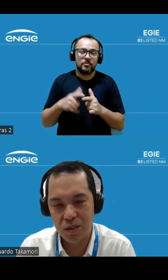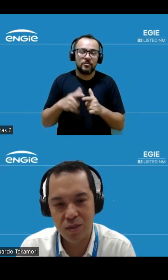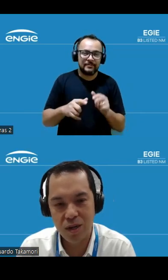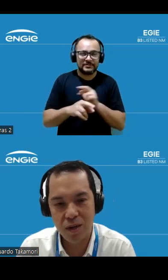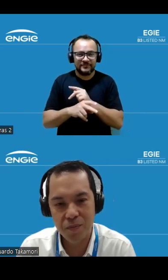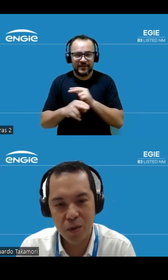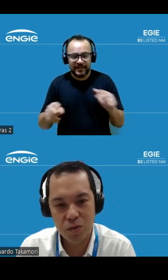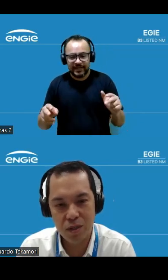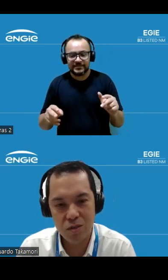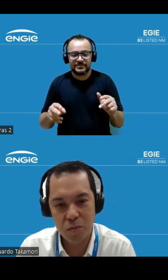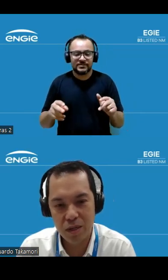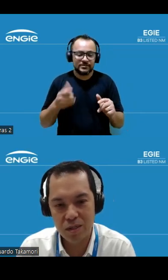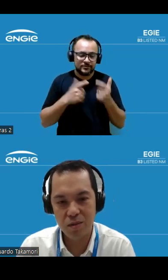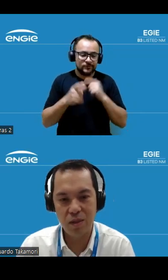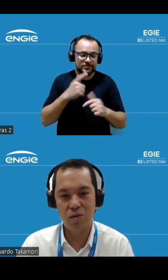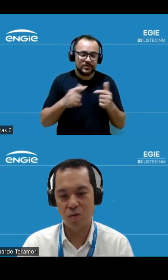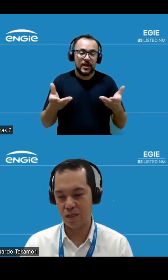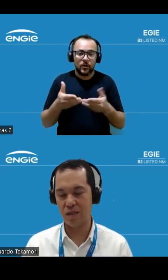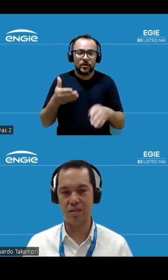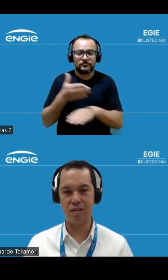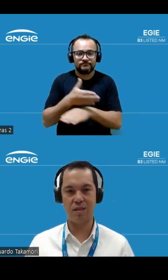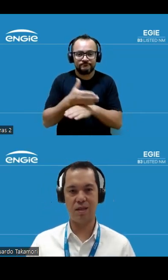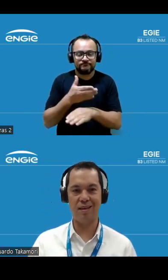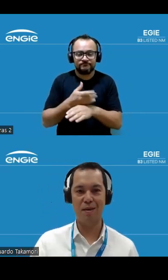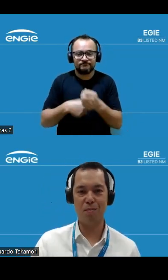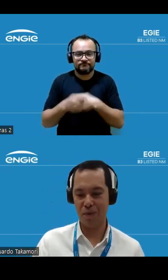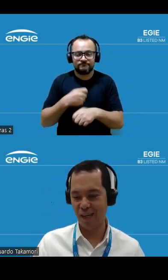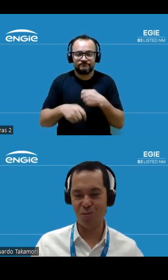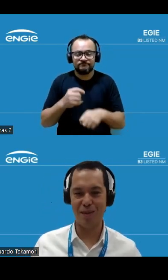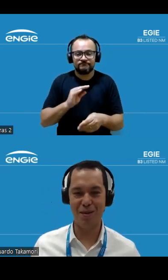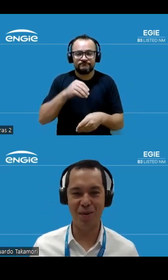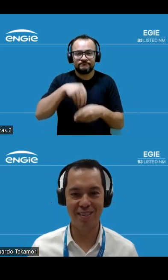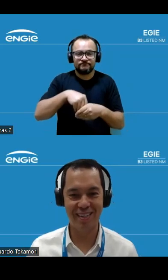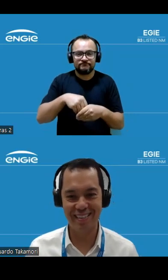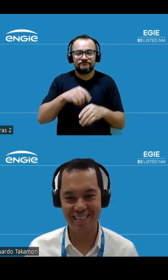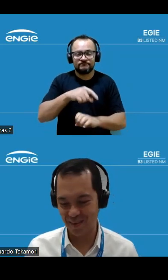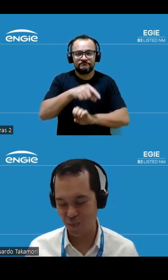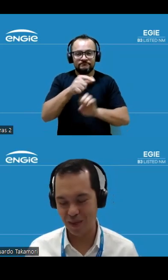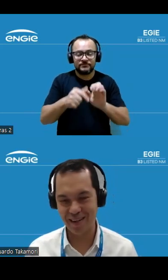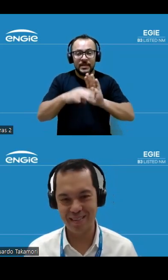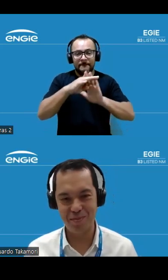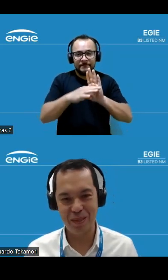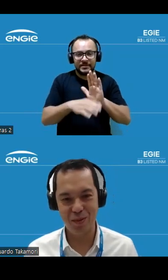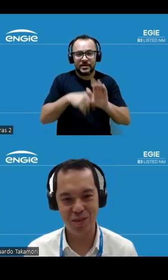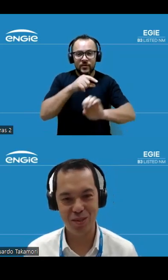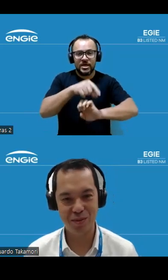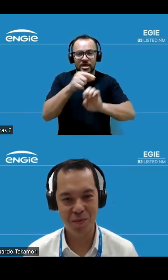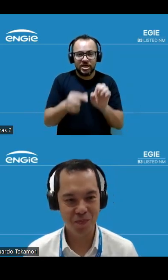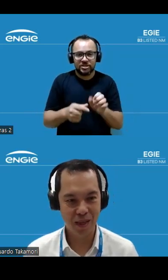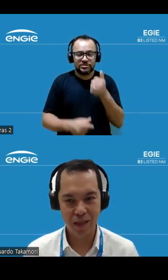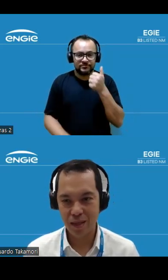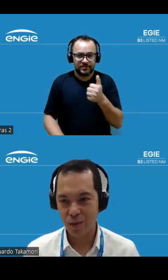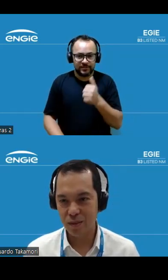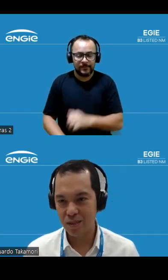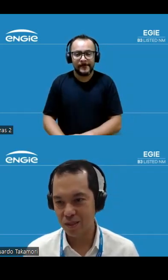gente está conseguindo entrar com as unidades de operação dentro da qualidade ENGIE, padrão ENGIE, aqui, de operar e de manter os ativos.